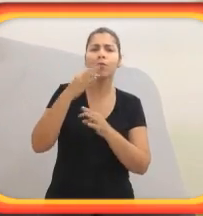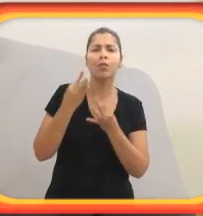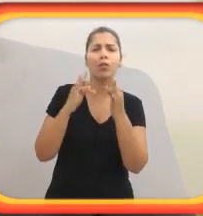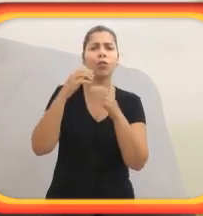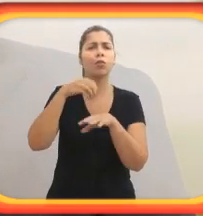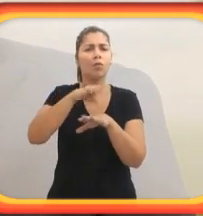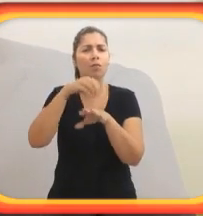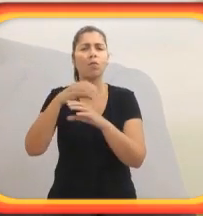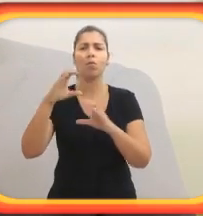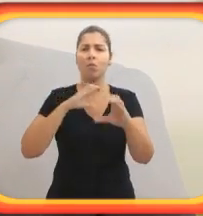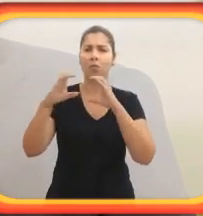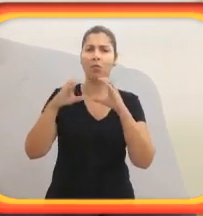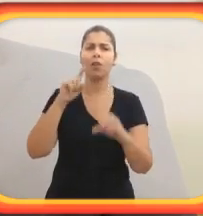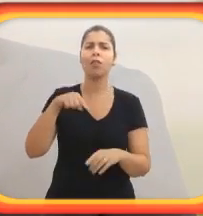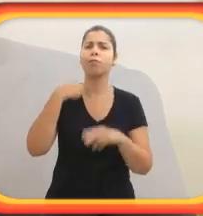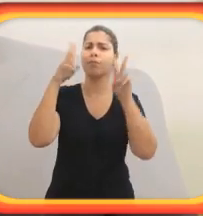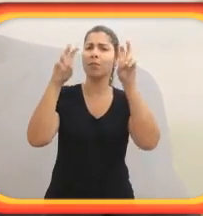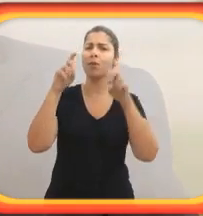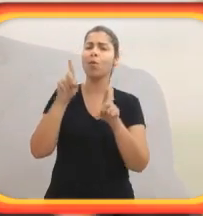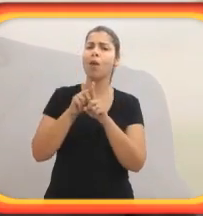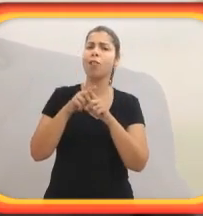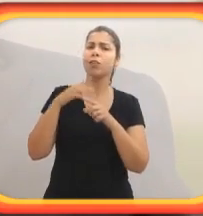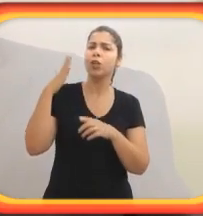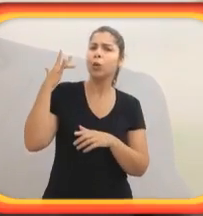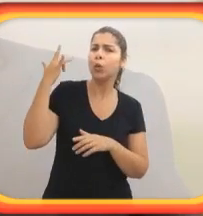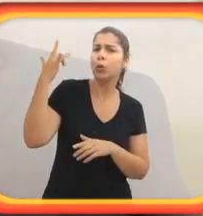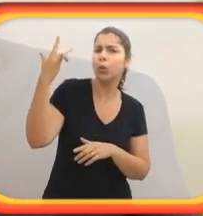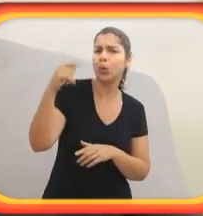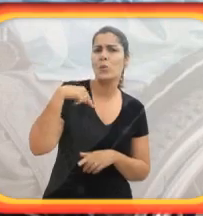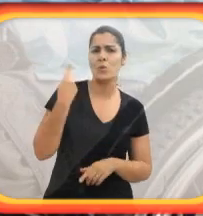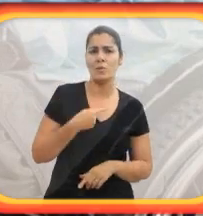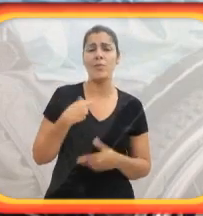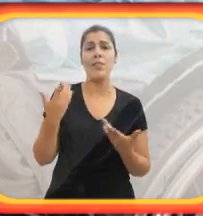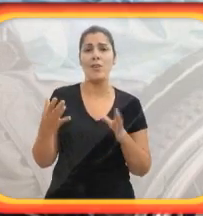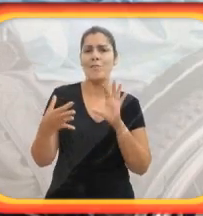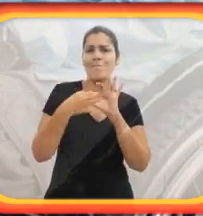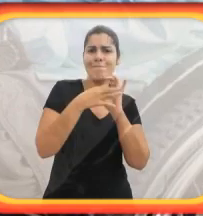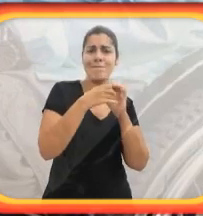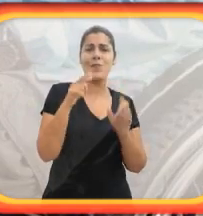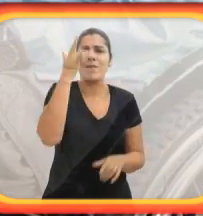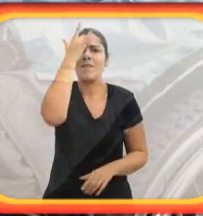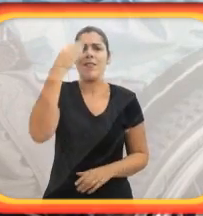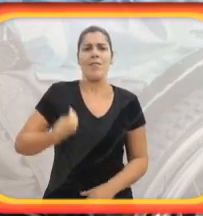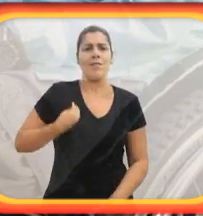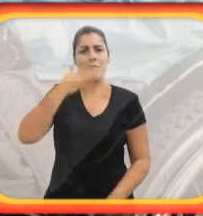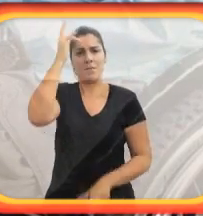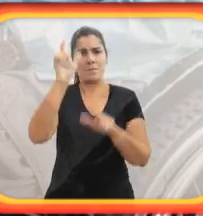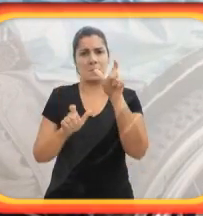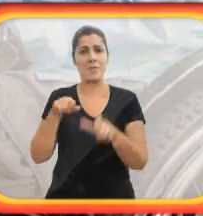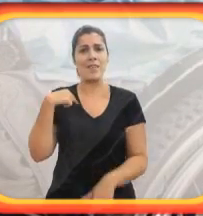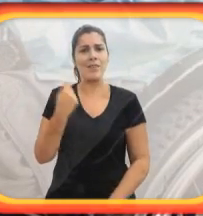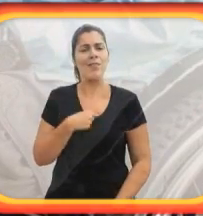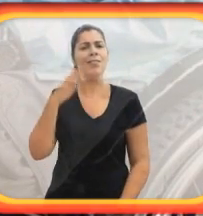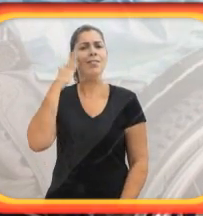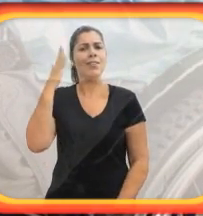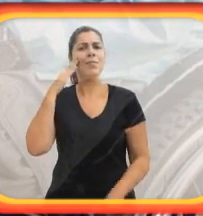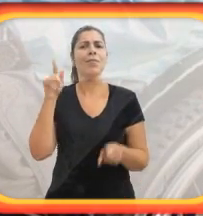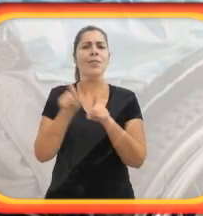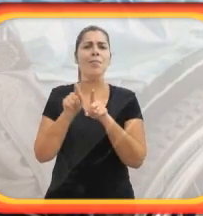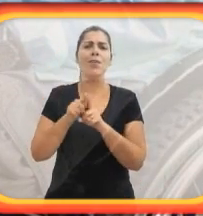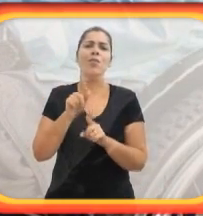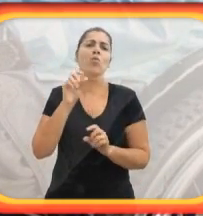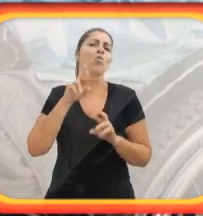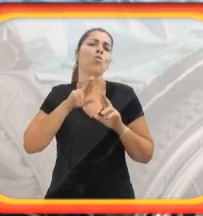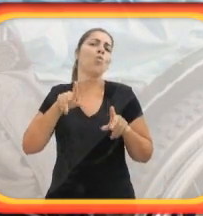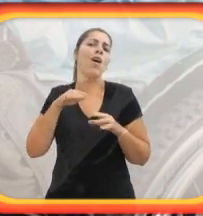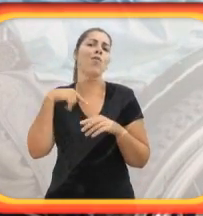é um tema que afeta o nosso dia a dia, que facilita a vida das pessoas, mas a